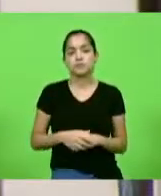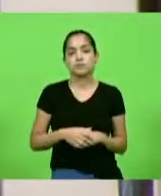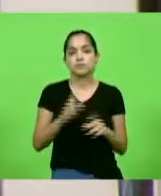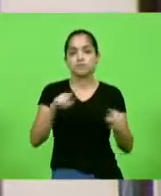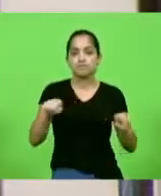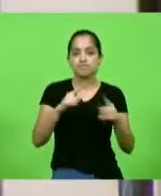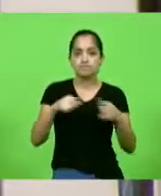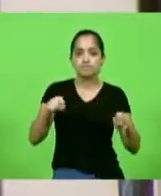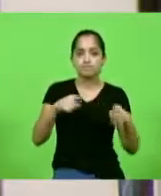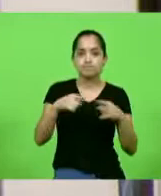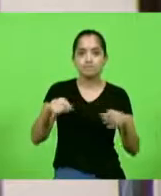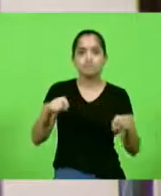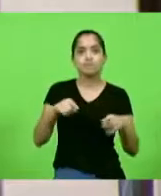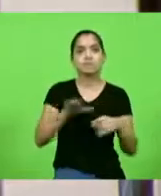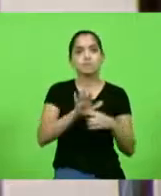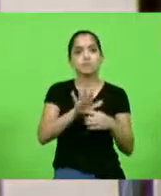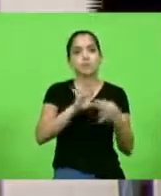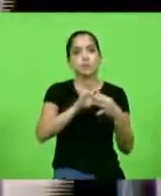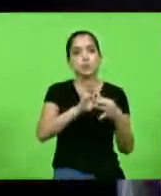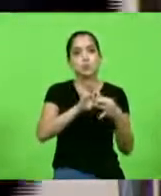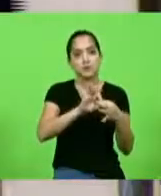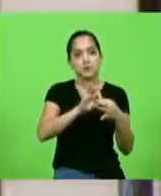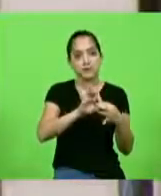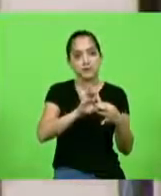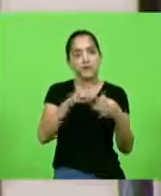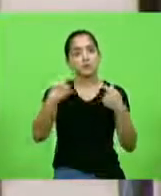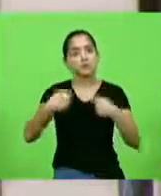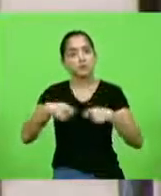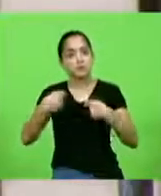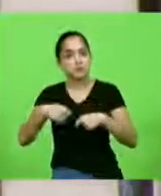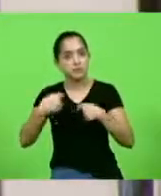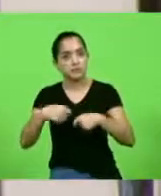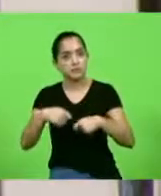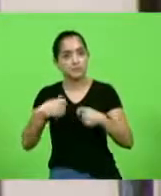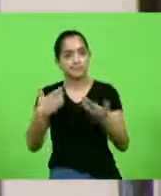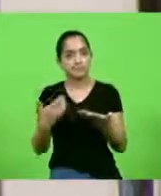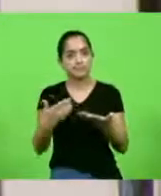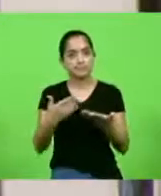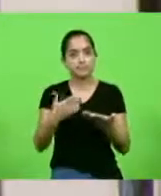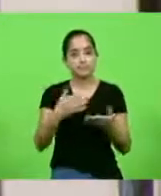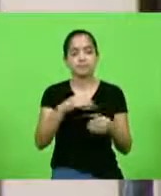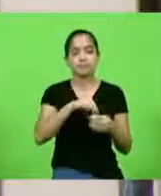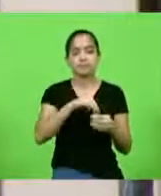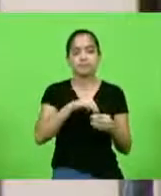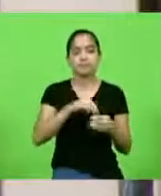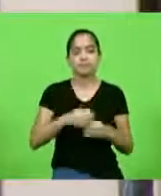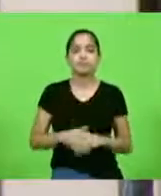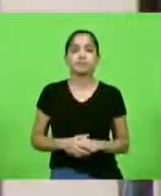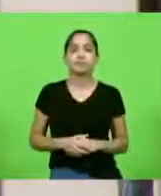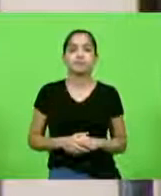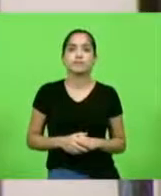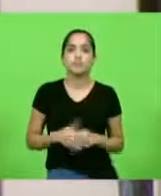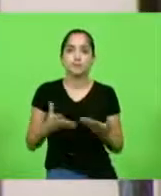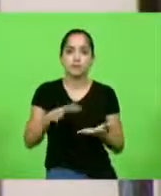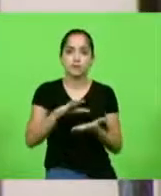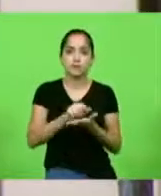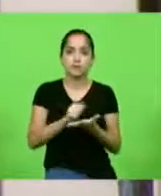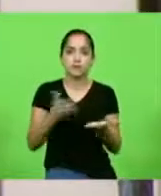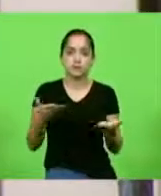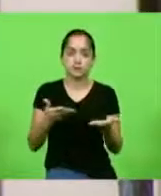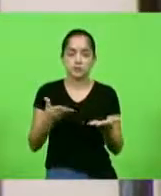prestativa e muito ligada às necessidades do nosso município. Tem o registro